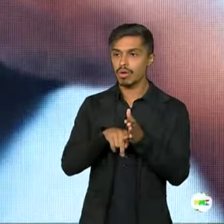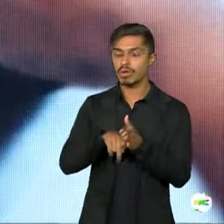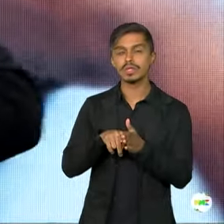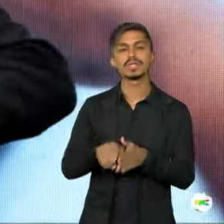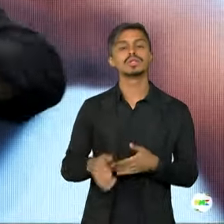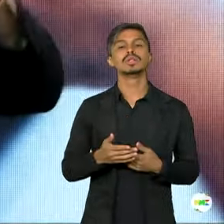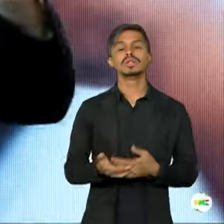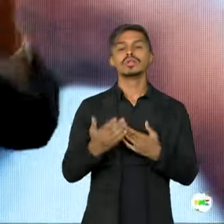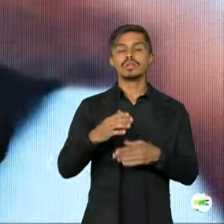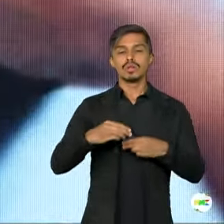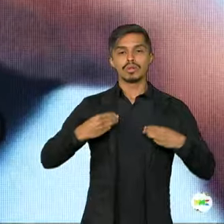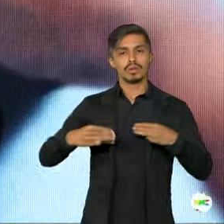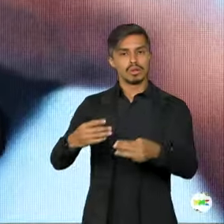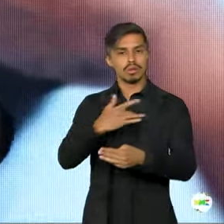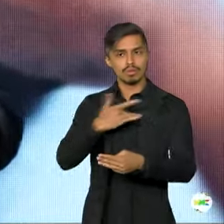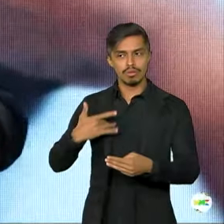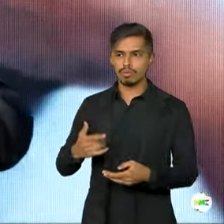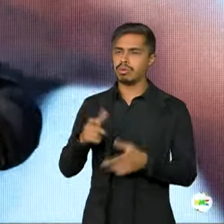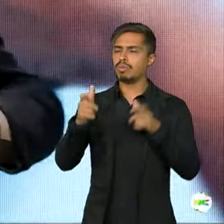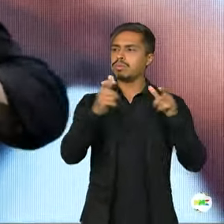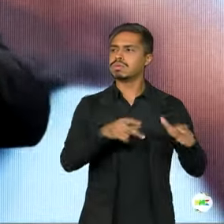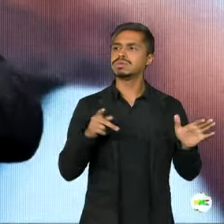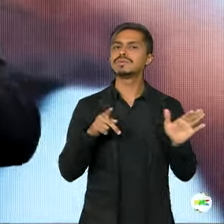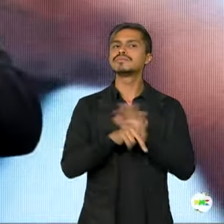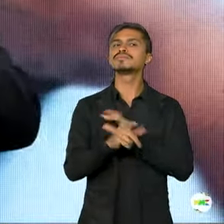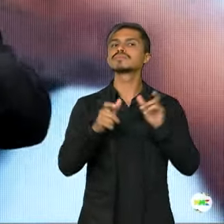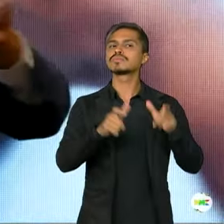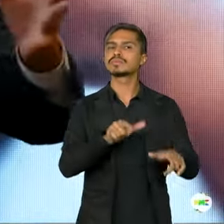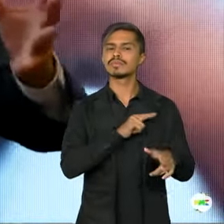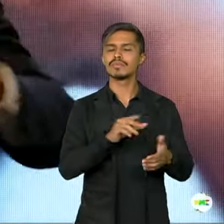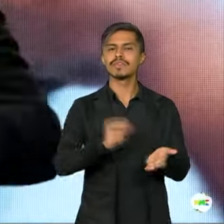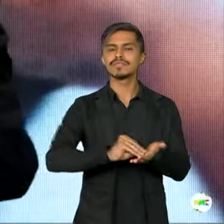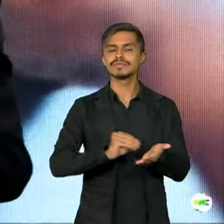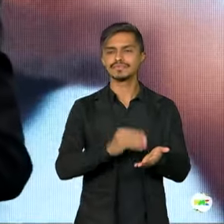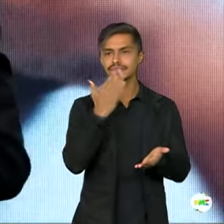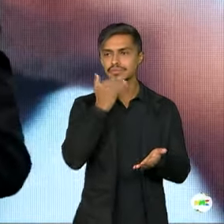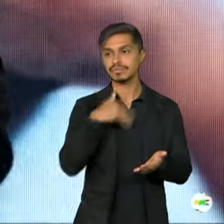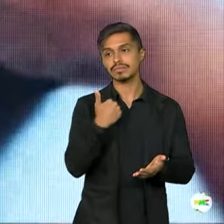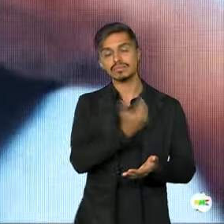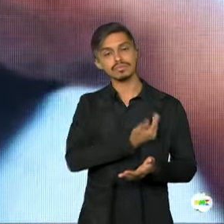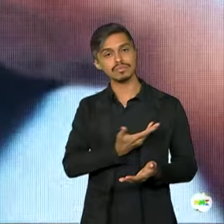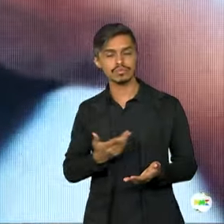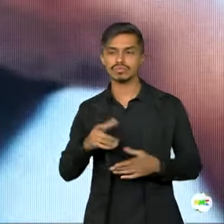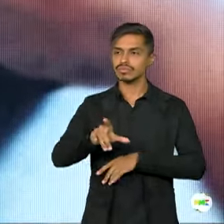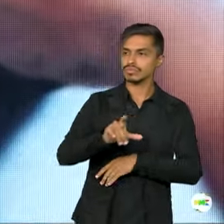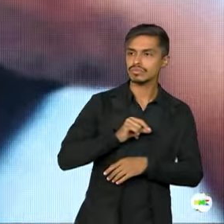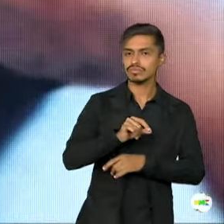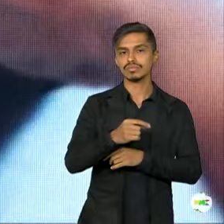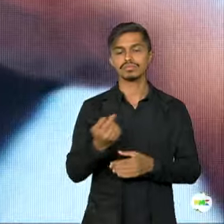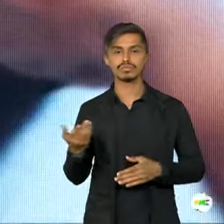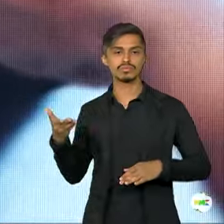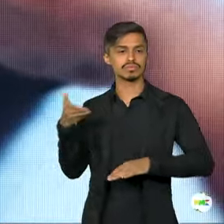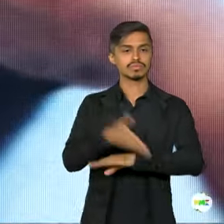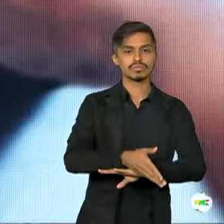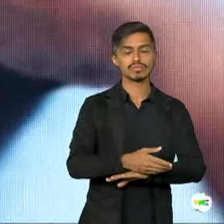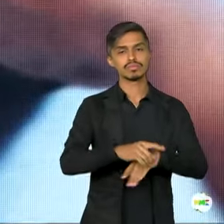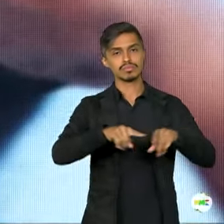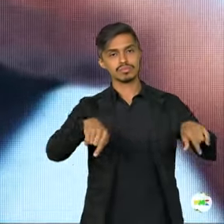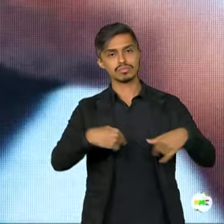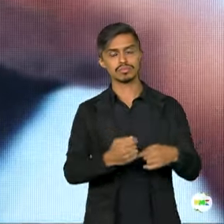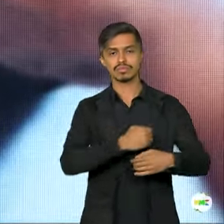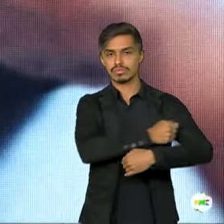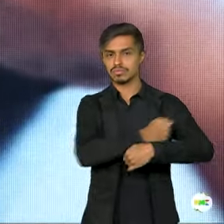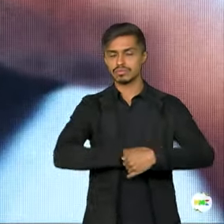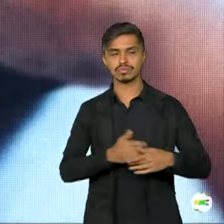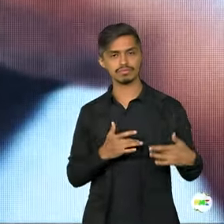Ministério da Saúde, onde tem desnutrição. E a partir daí, a gente faz a opção pela presença de cozinhas solidárias.